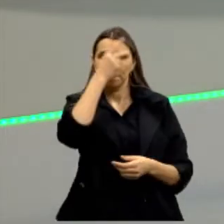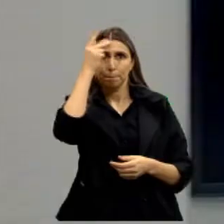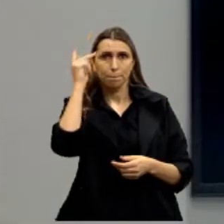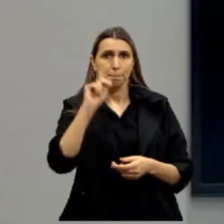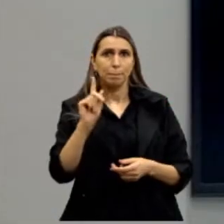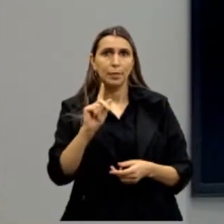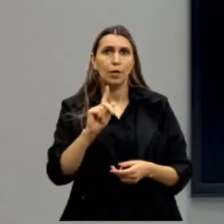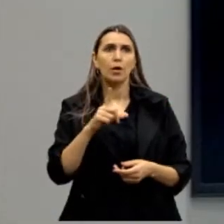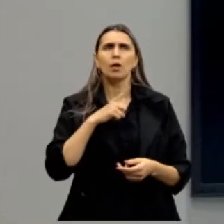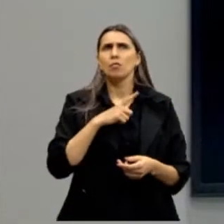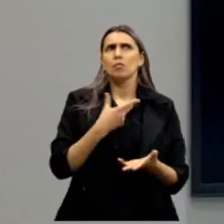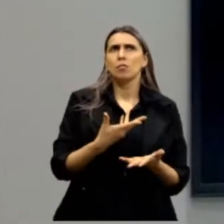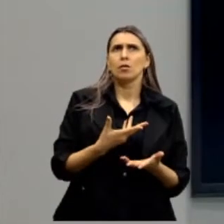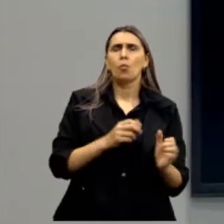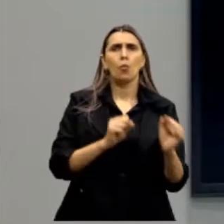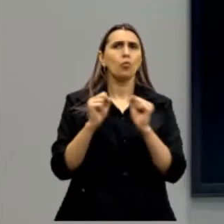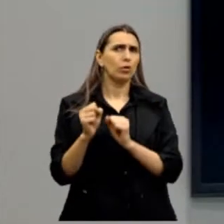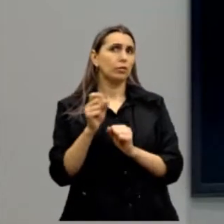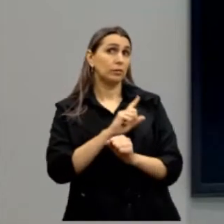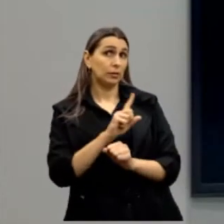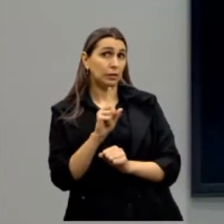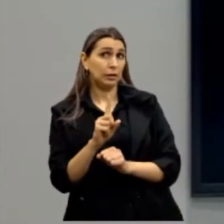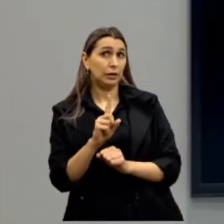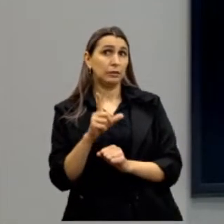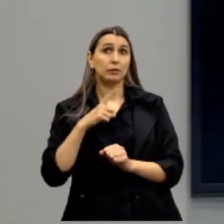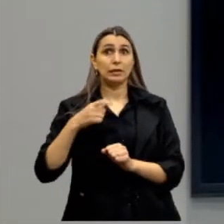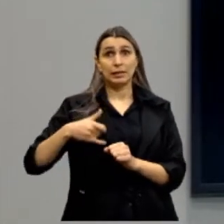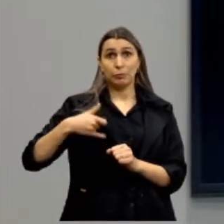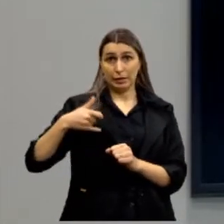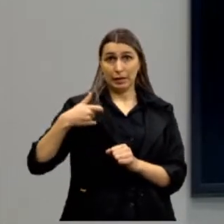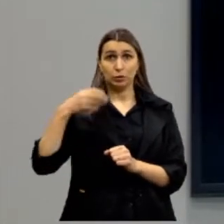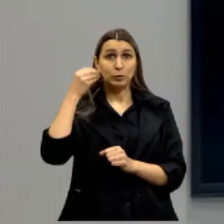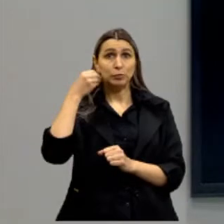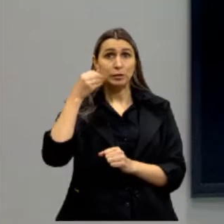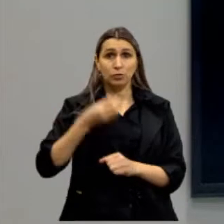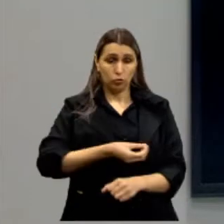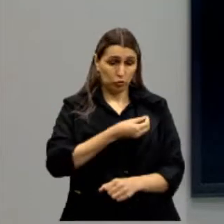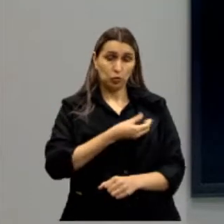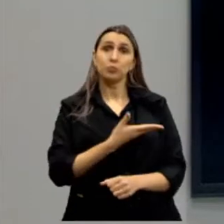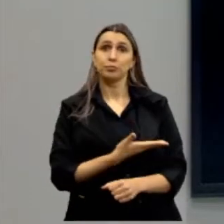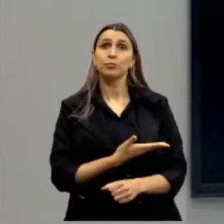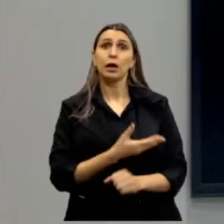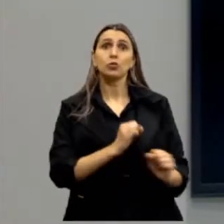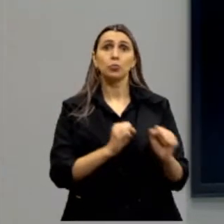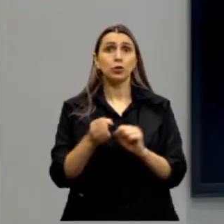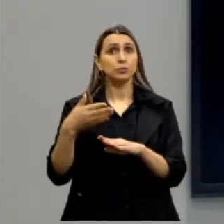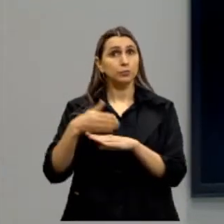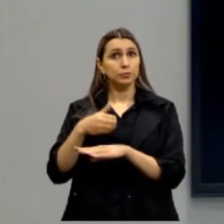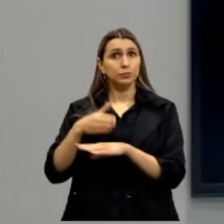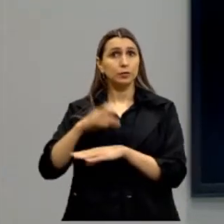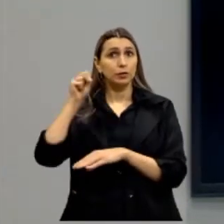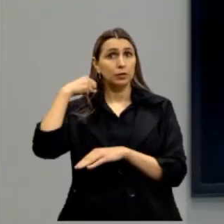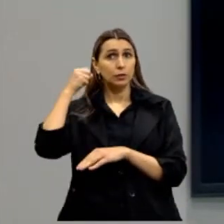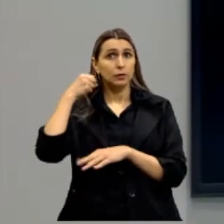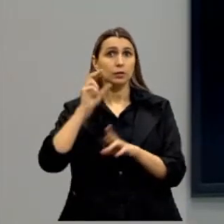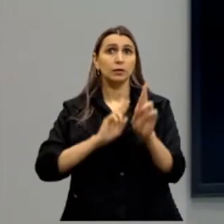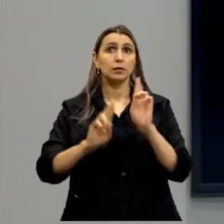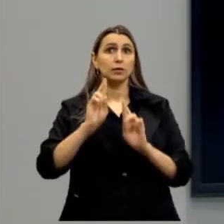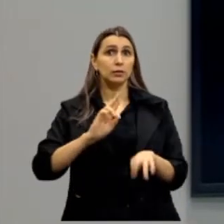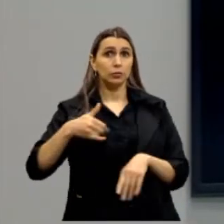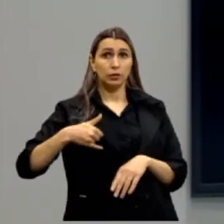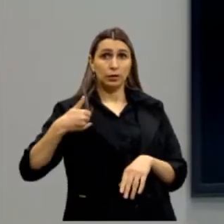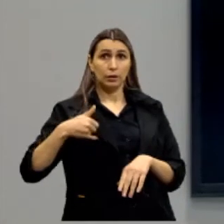jovem, não, eu tenho potencial, não, não tens idade, então agora chegar a idade, aí sim, tu podes, então o senador tem a ver com a